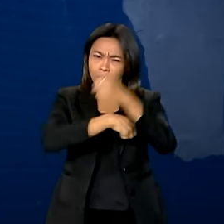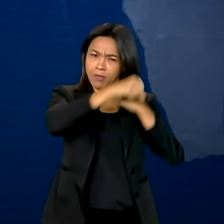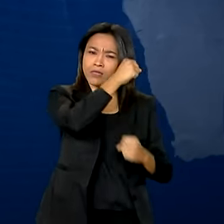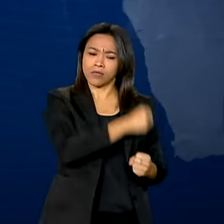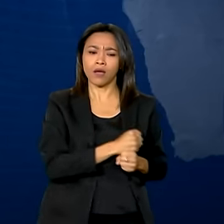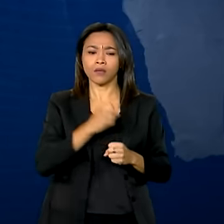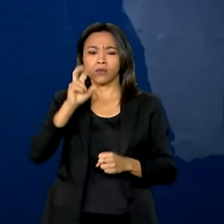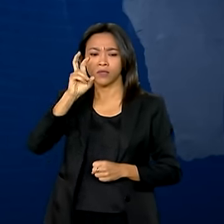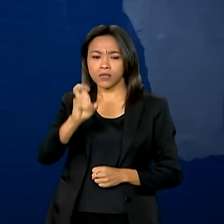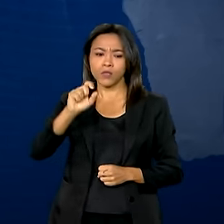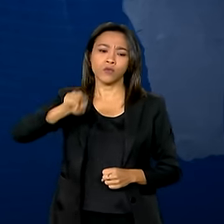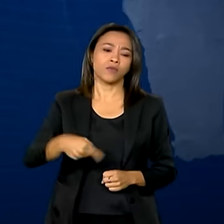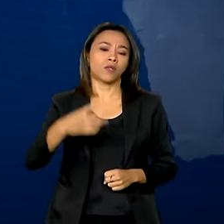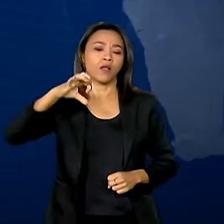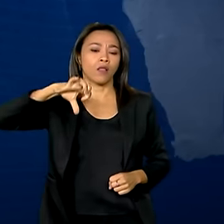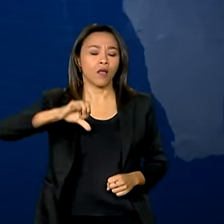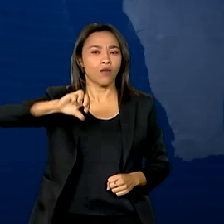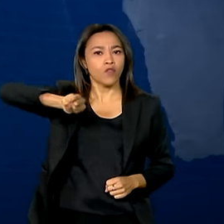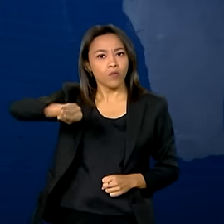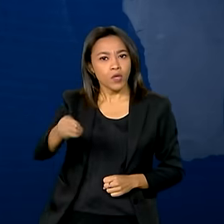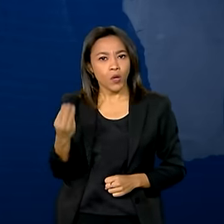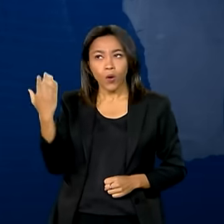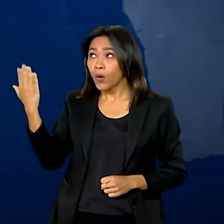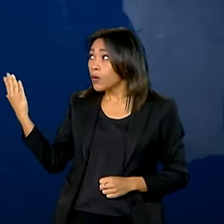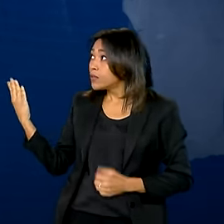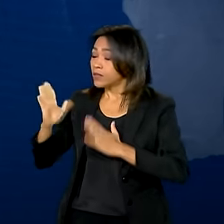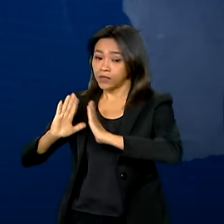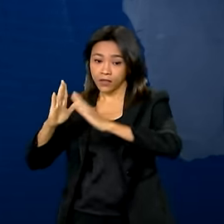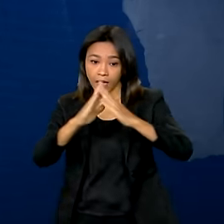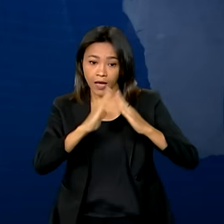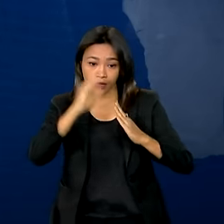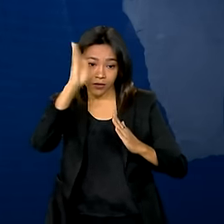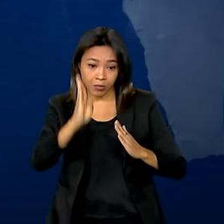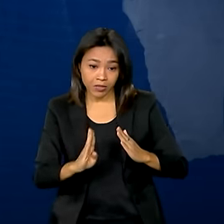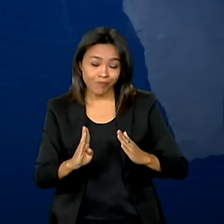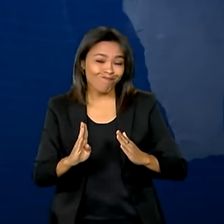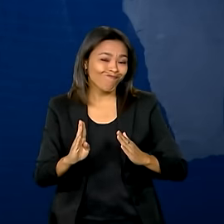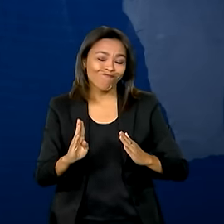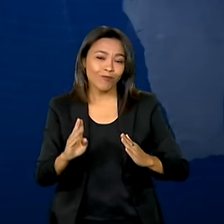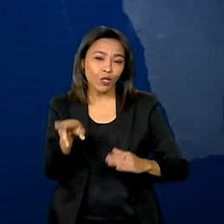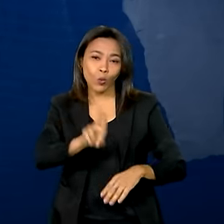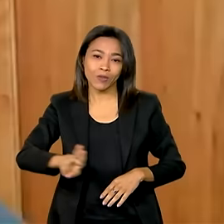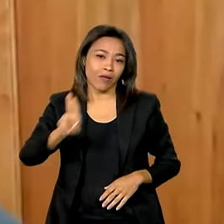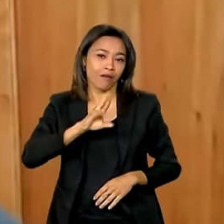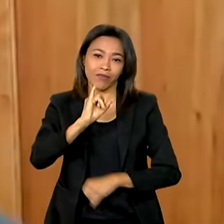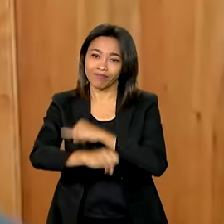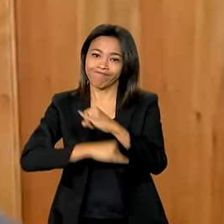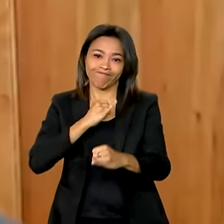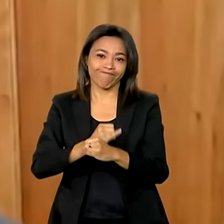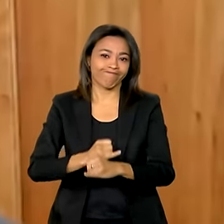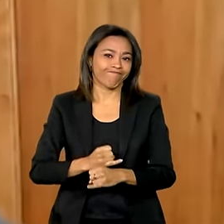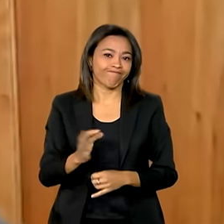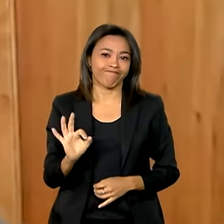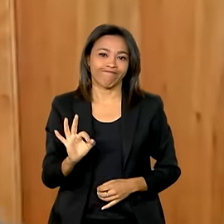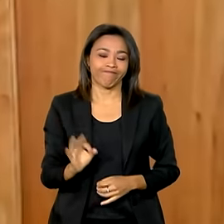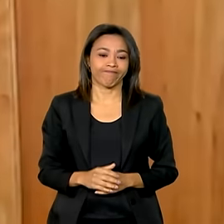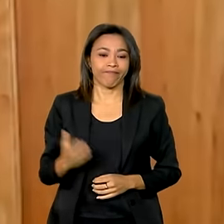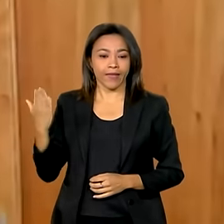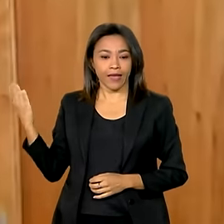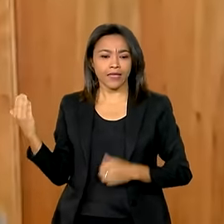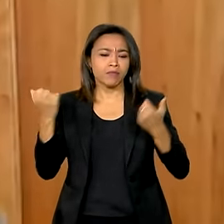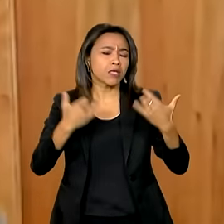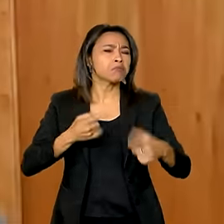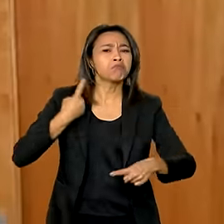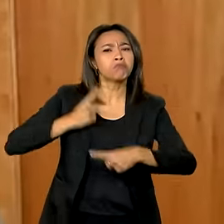5,9 milhões de domicílios do país não utilizavam a rede. O primeiro motivo apontado é